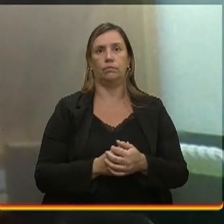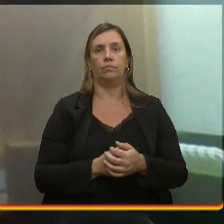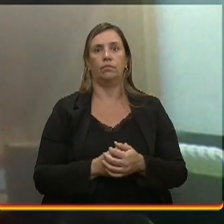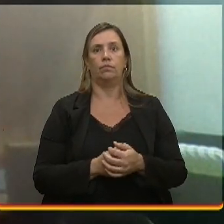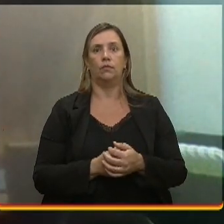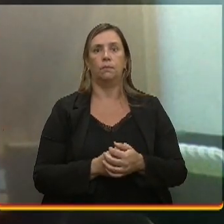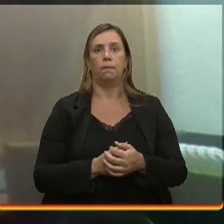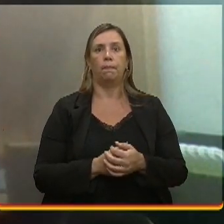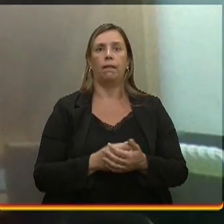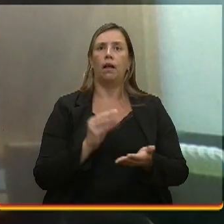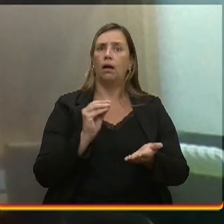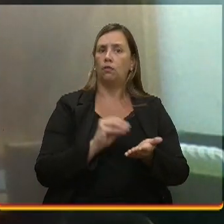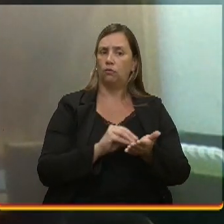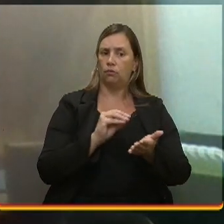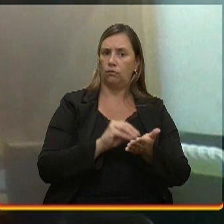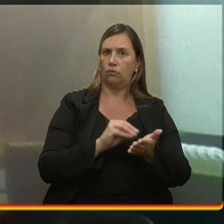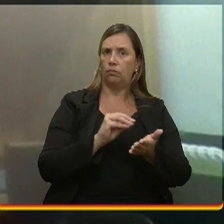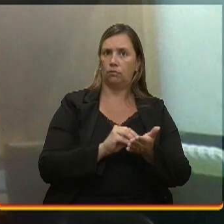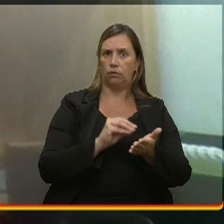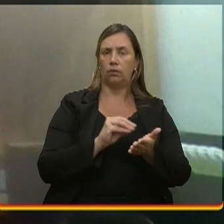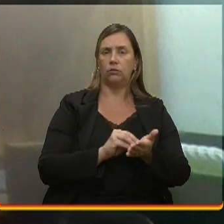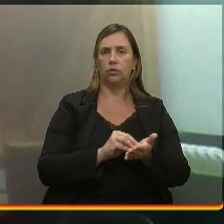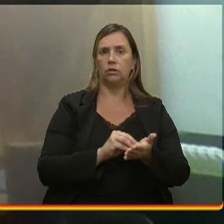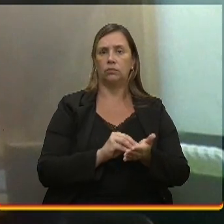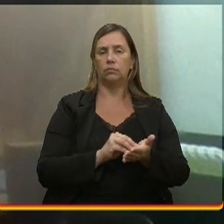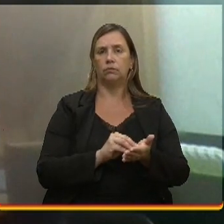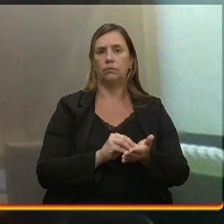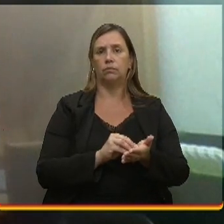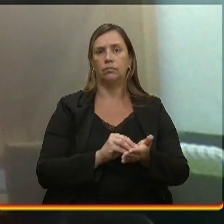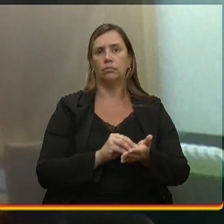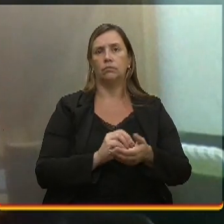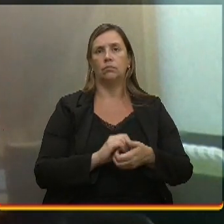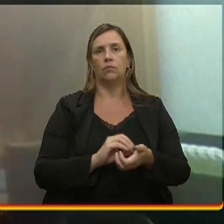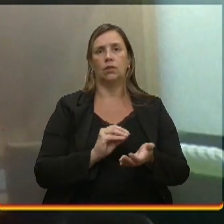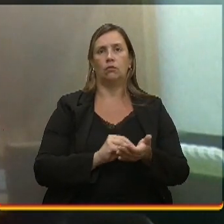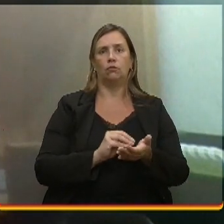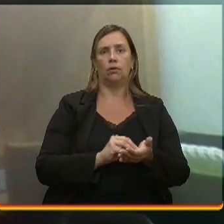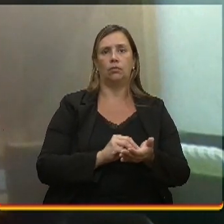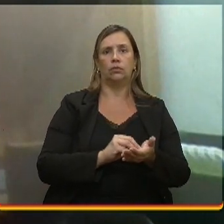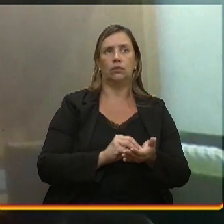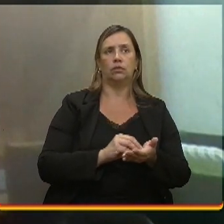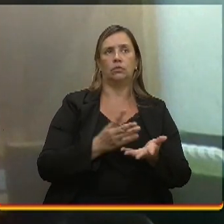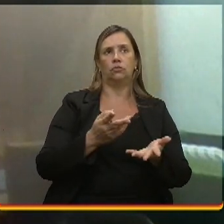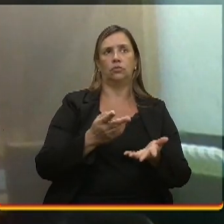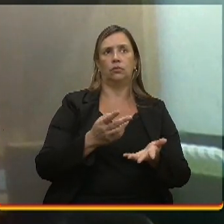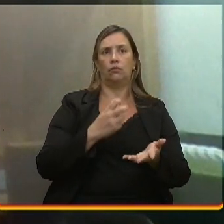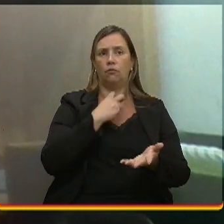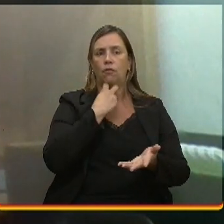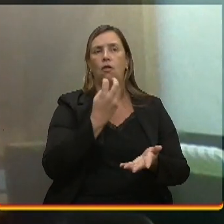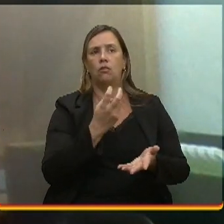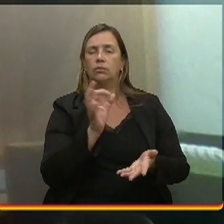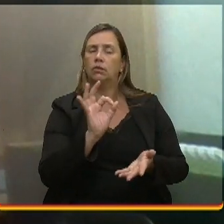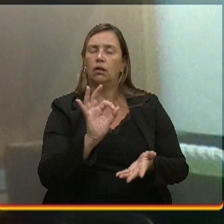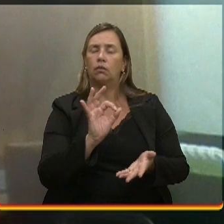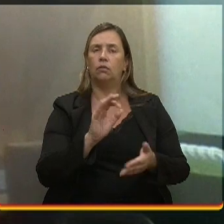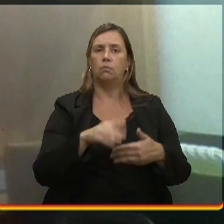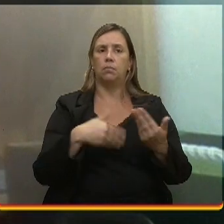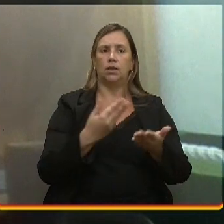falta de voz. Aliás, não é a falta de voz. A gente quer falar e não é ouvida. Então, quando